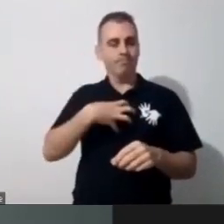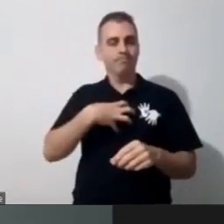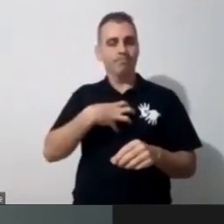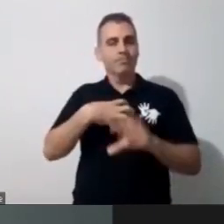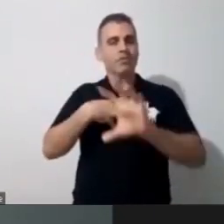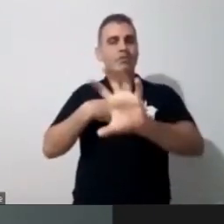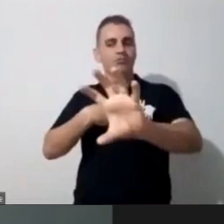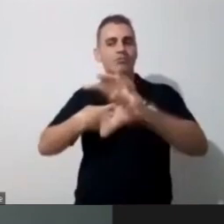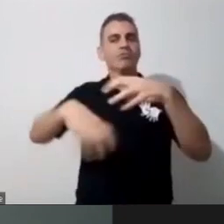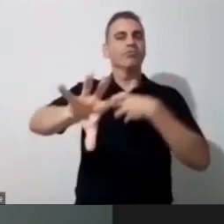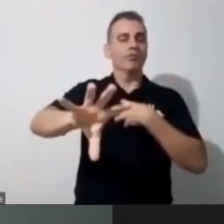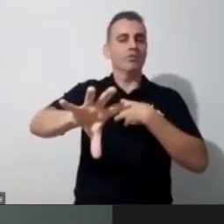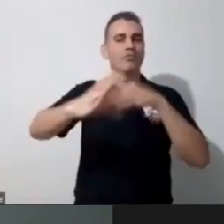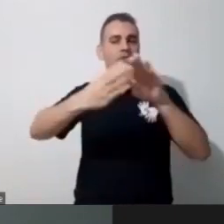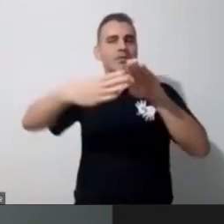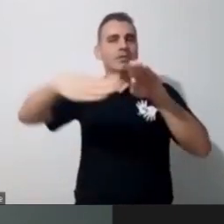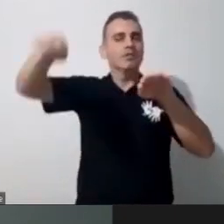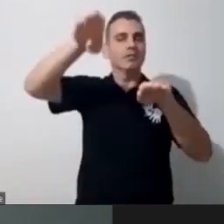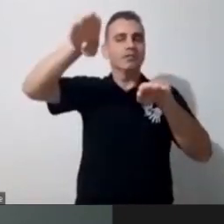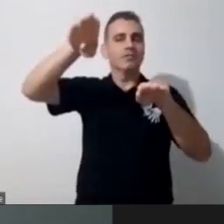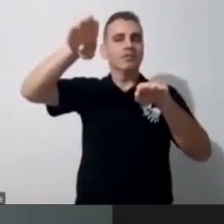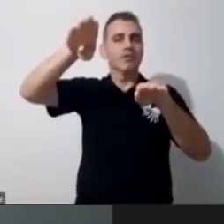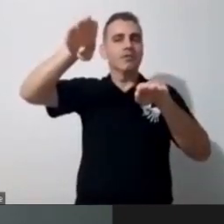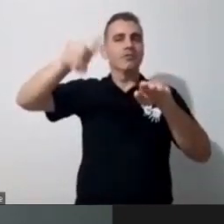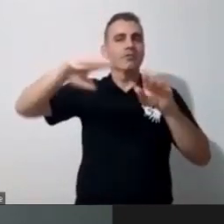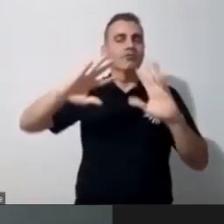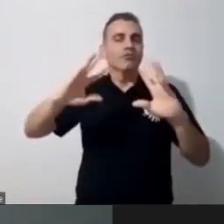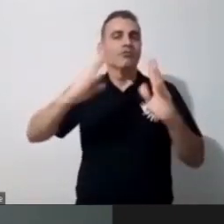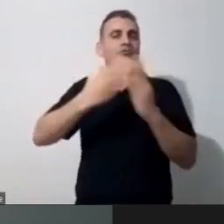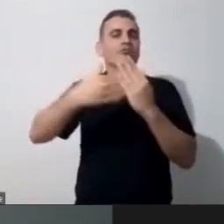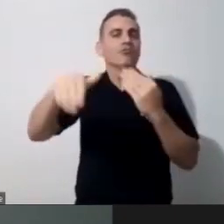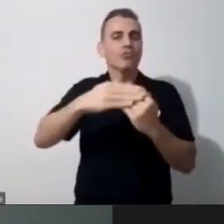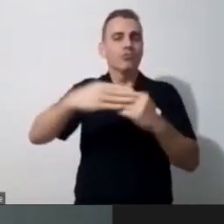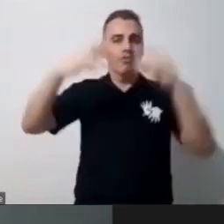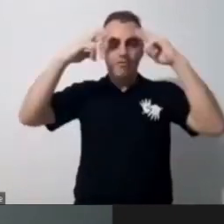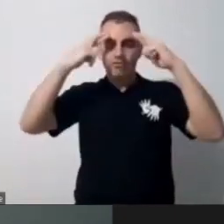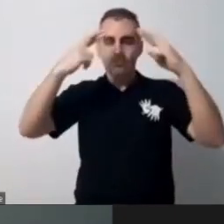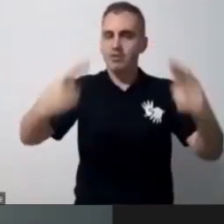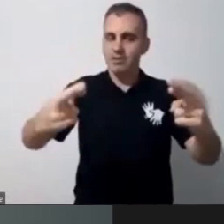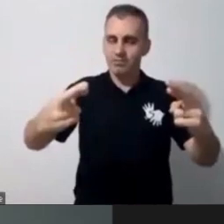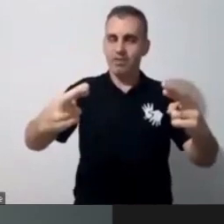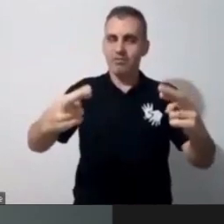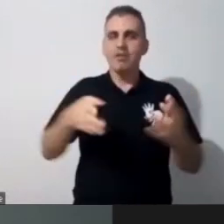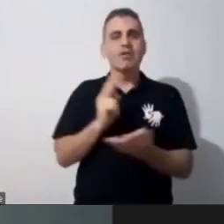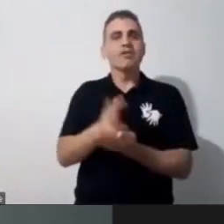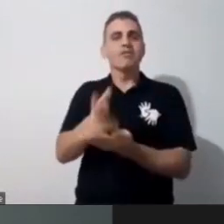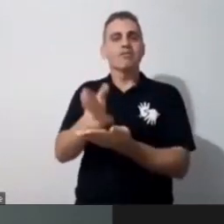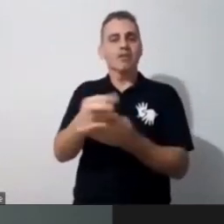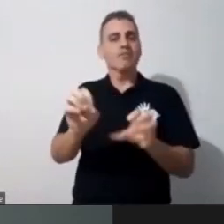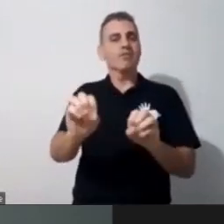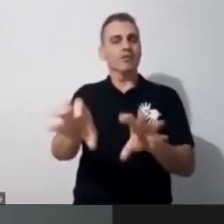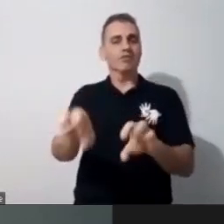mas acima de todas as coisas eu te respeito, eu acho que isso é o caminho da educação, né, se a gente, a gente